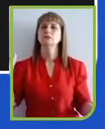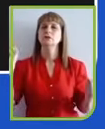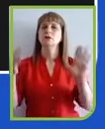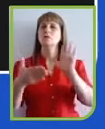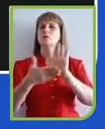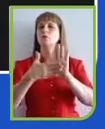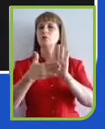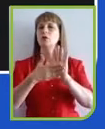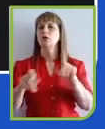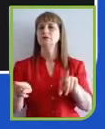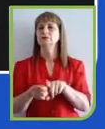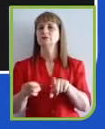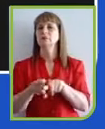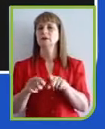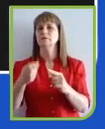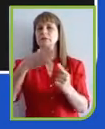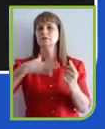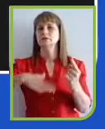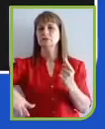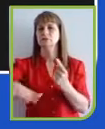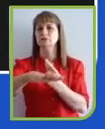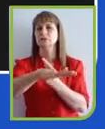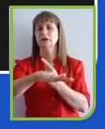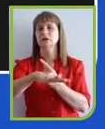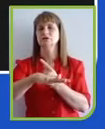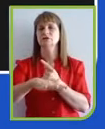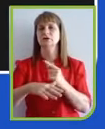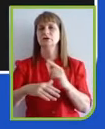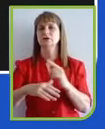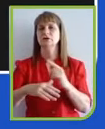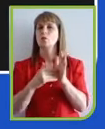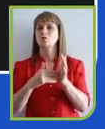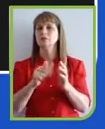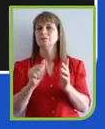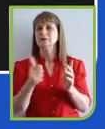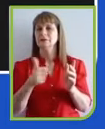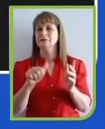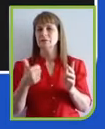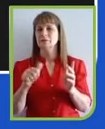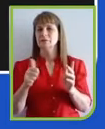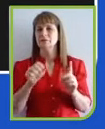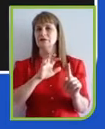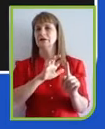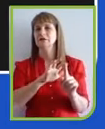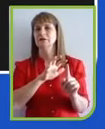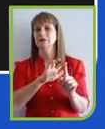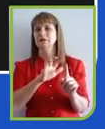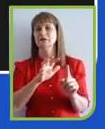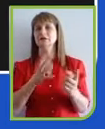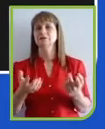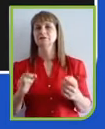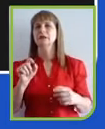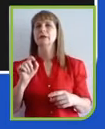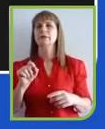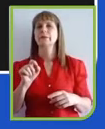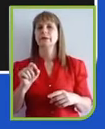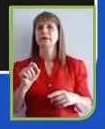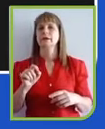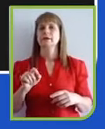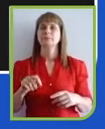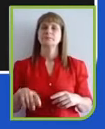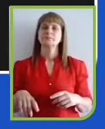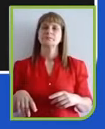E, por fim, esse é um tema que me é muito caro, porque ele é a base do pensamento e do